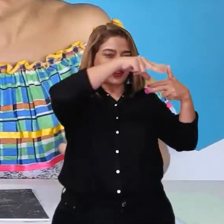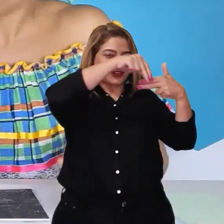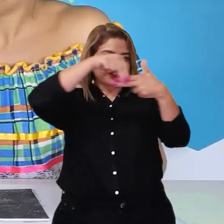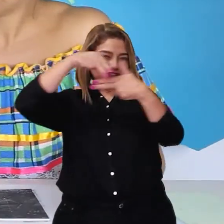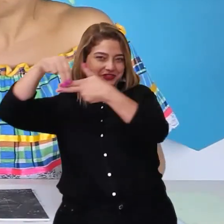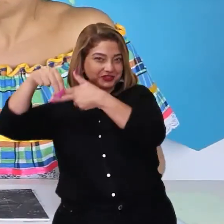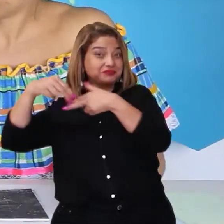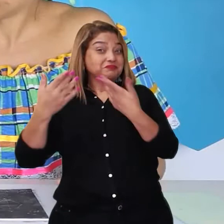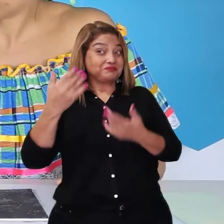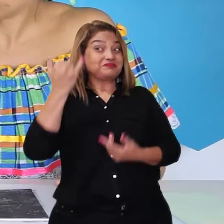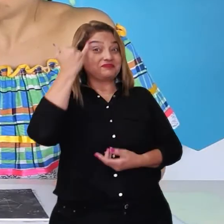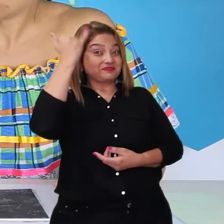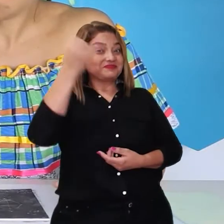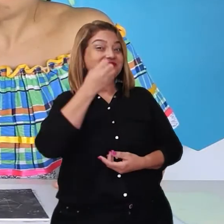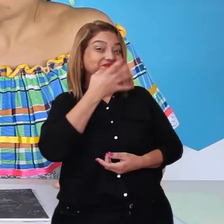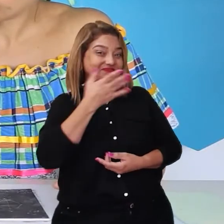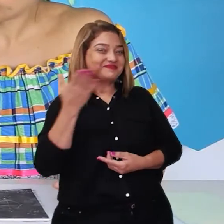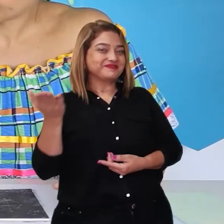Hum, boa ideia.